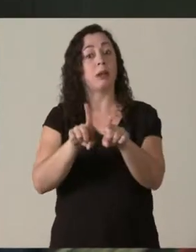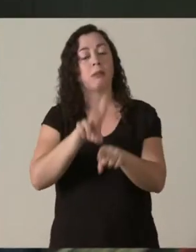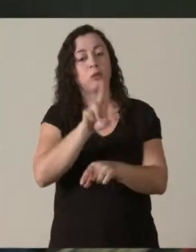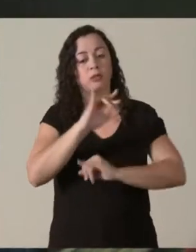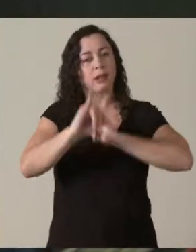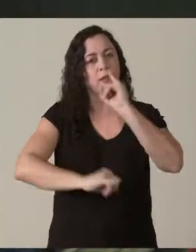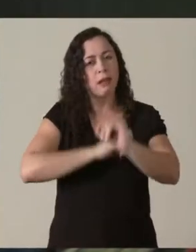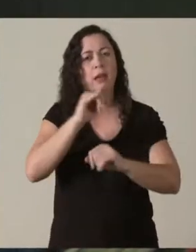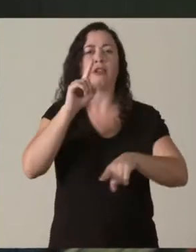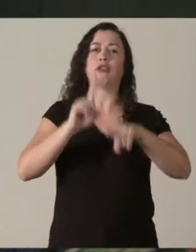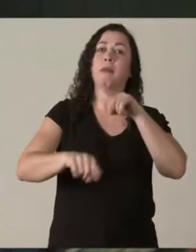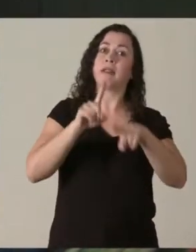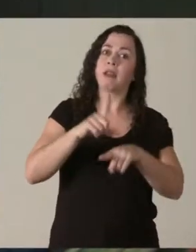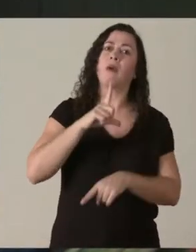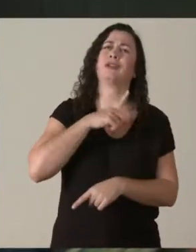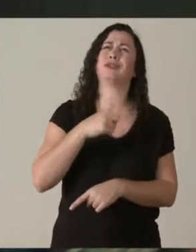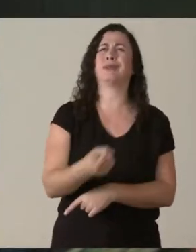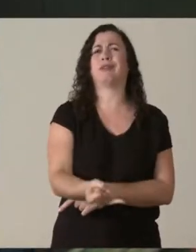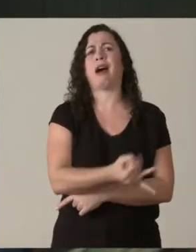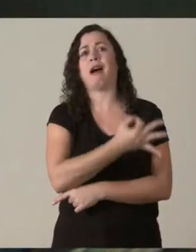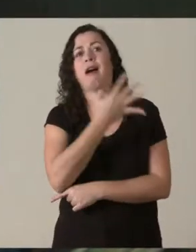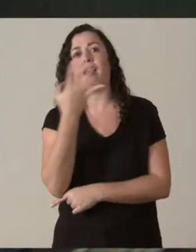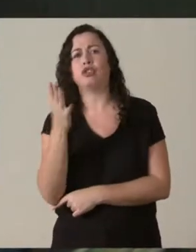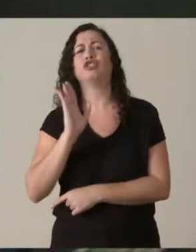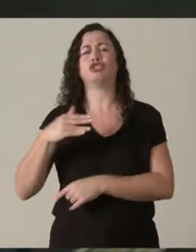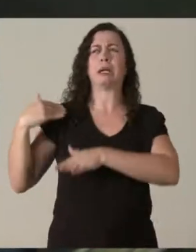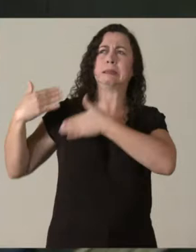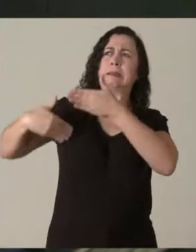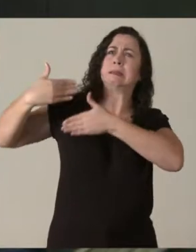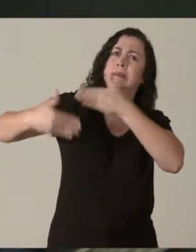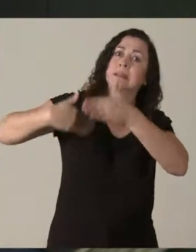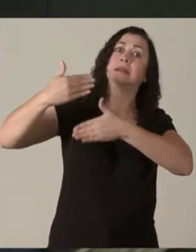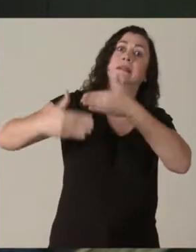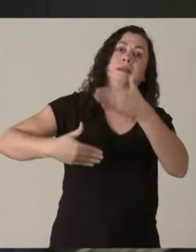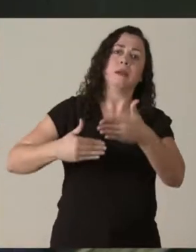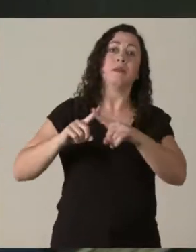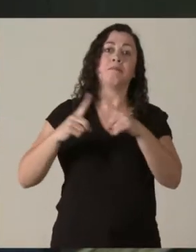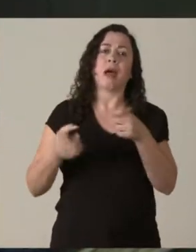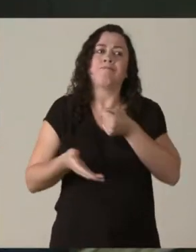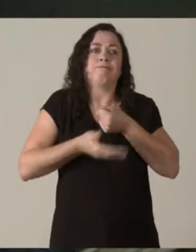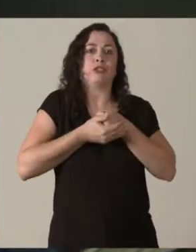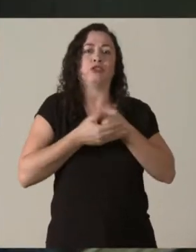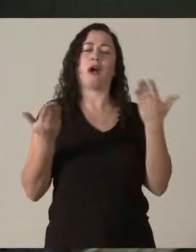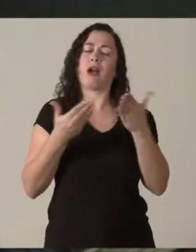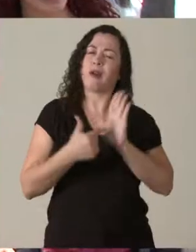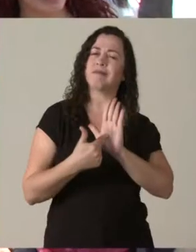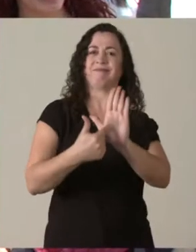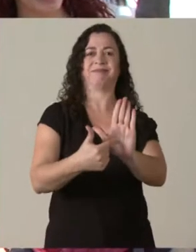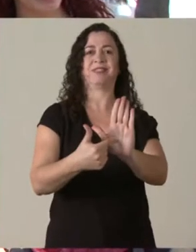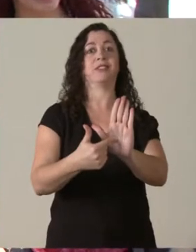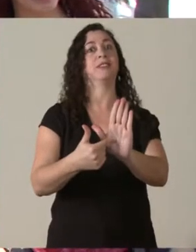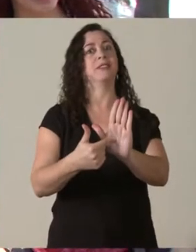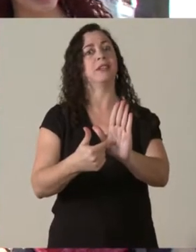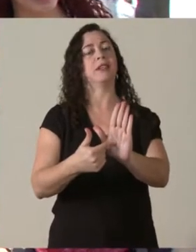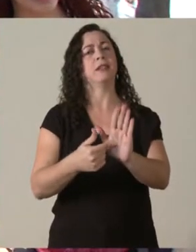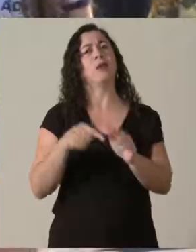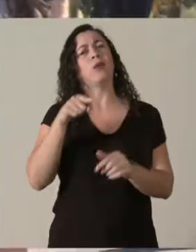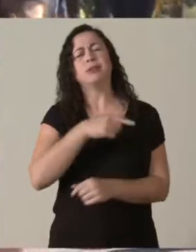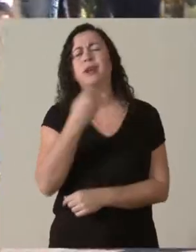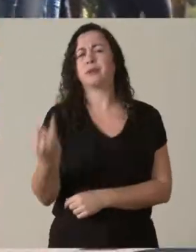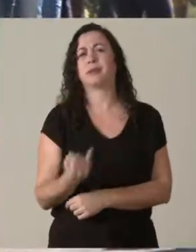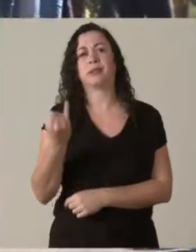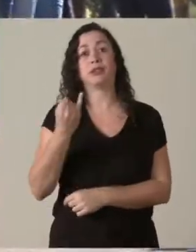que a gente foi produzindo, e estava meio escondido, pouco disponibilizado. Então, é uma série de ideias, de fazer com